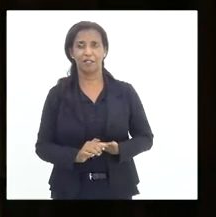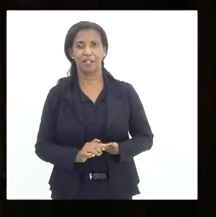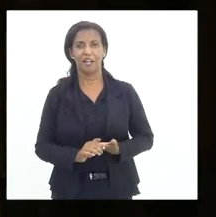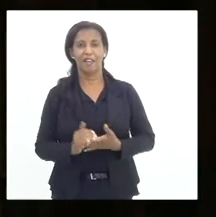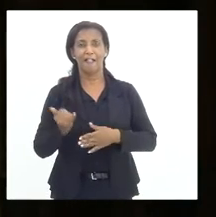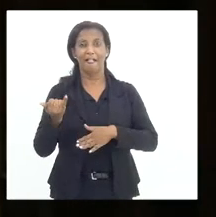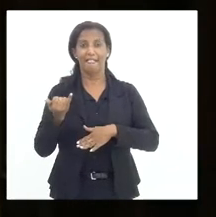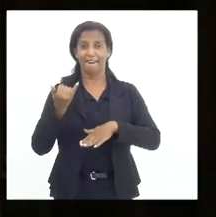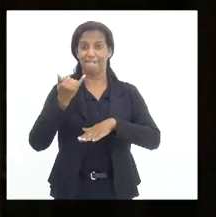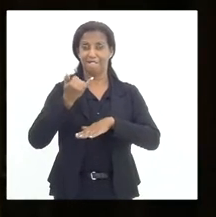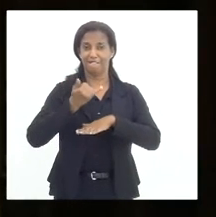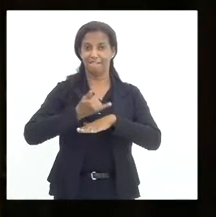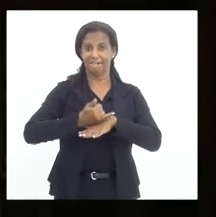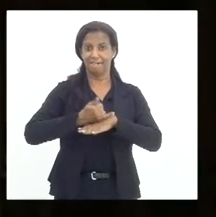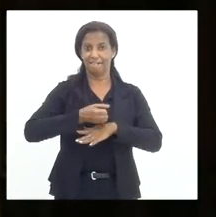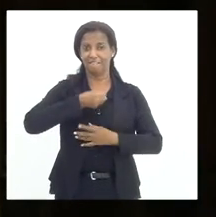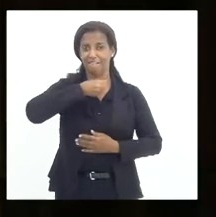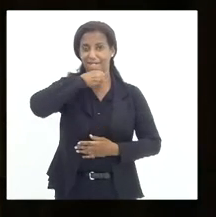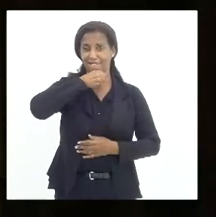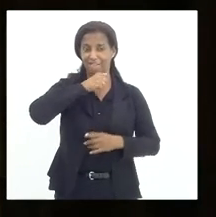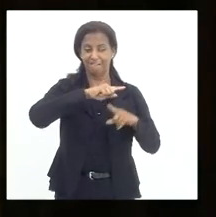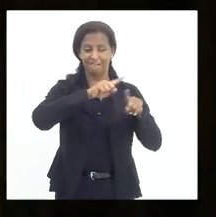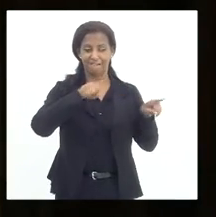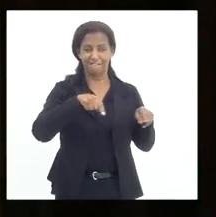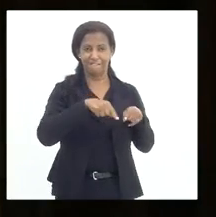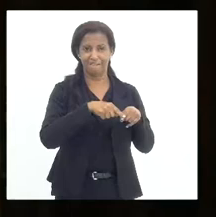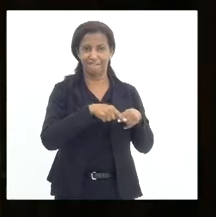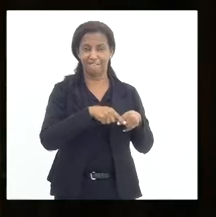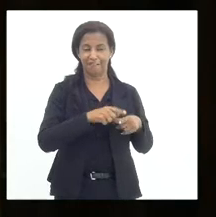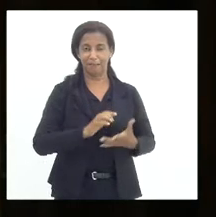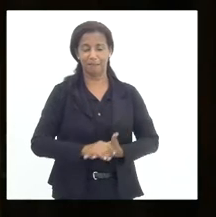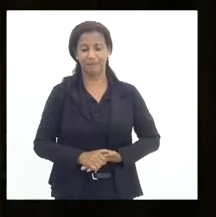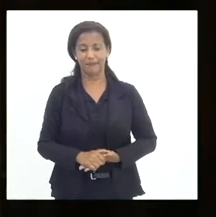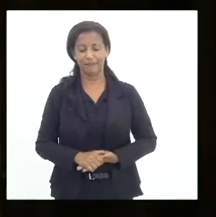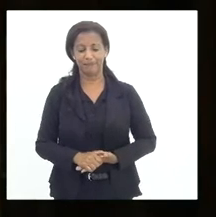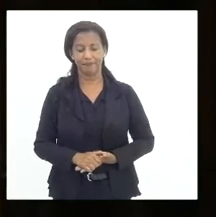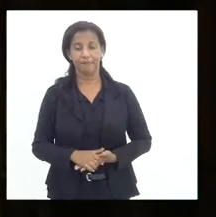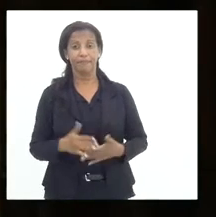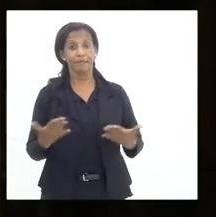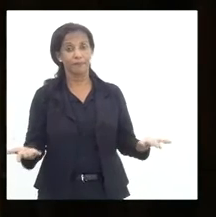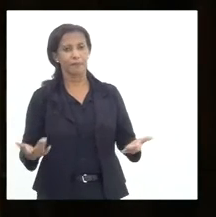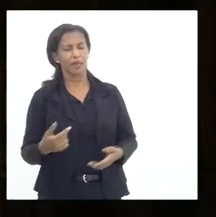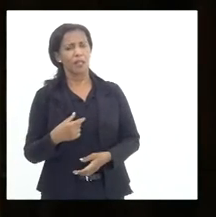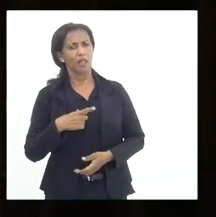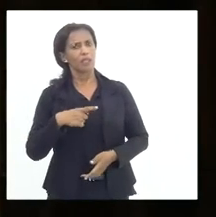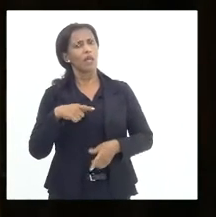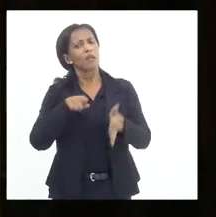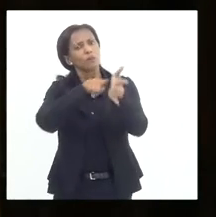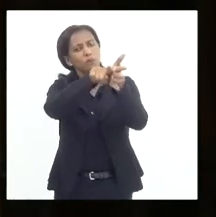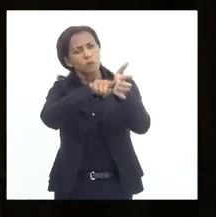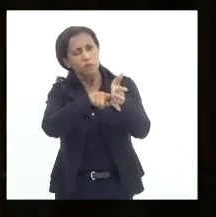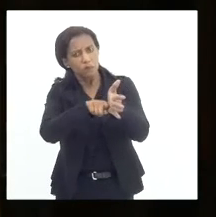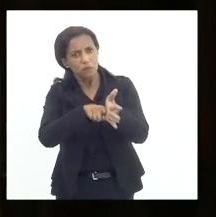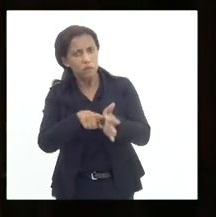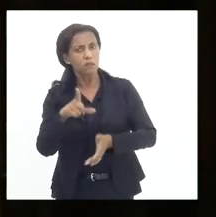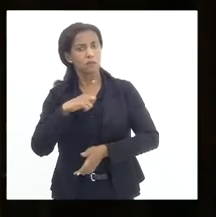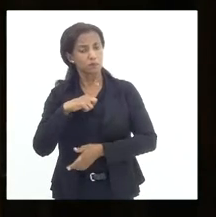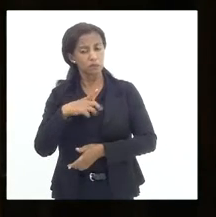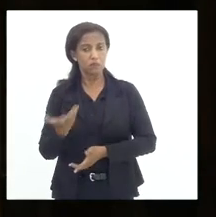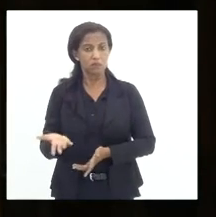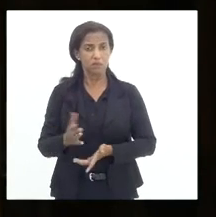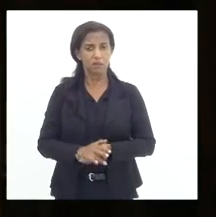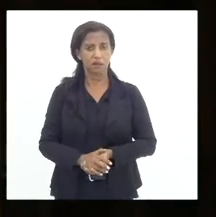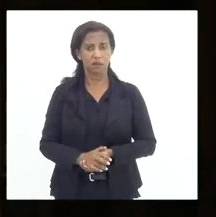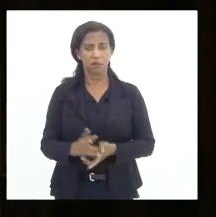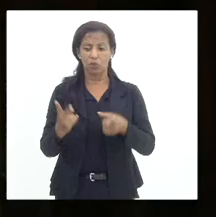ferrovelhos. Ora, para isso existe investigação, para isso